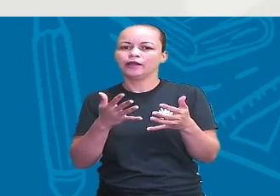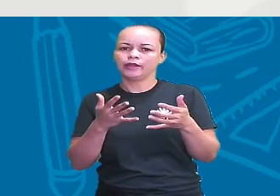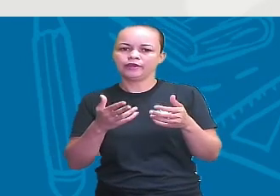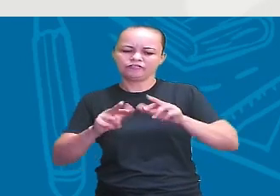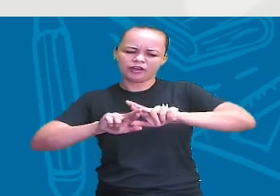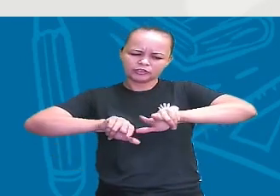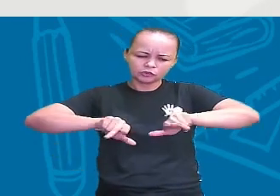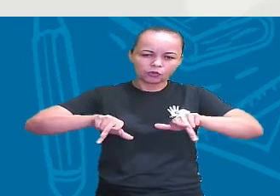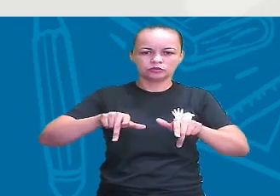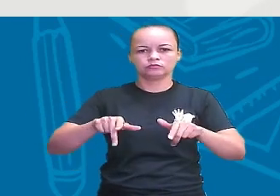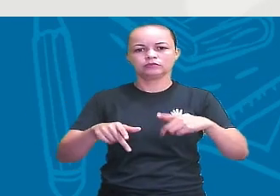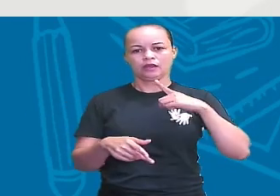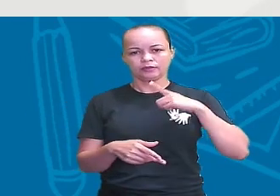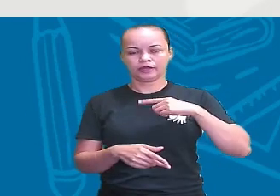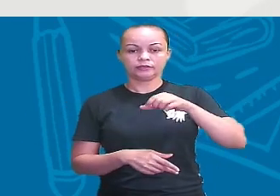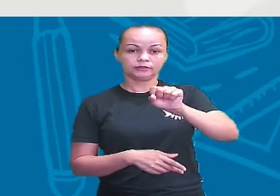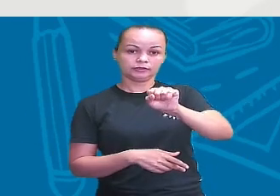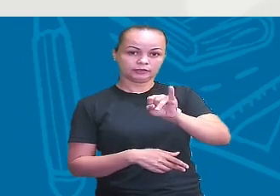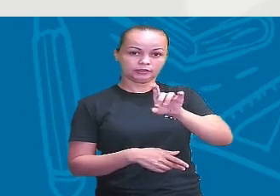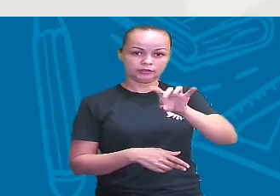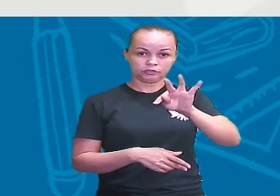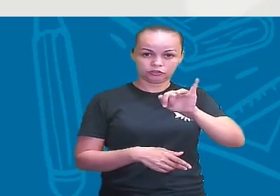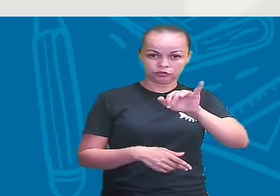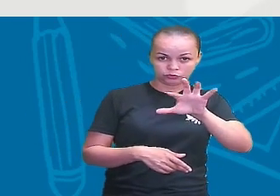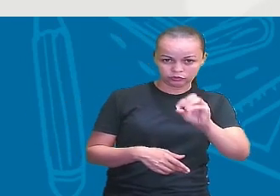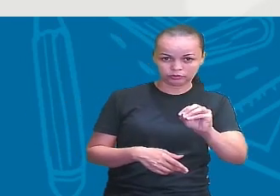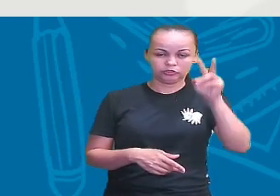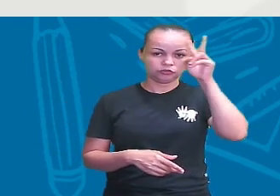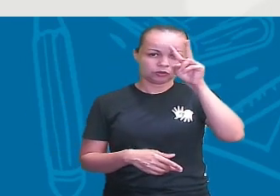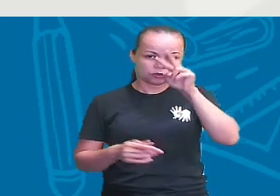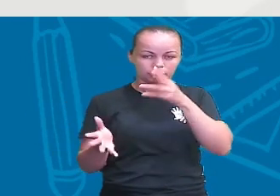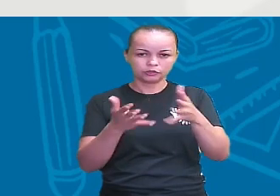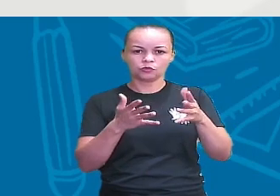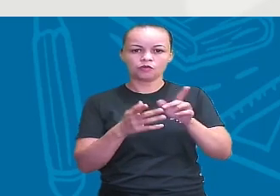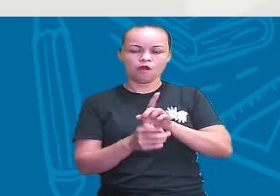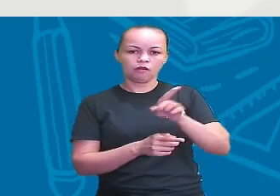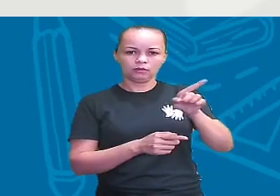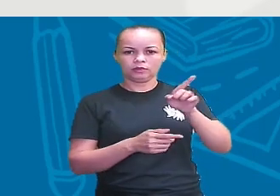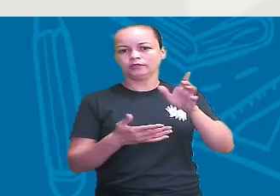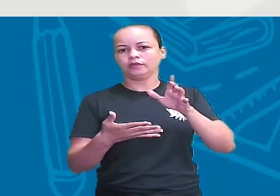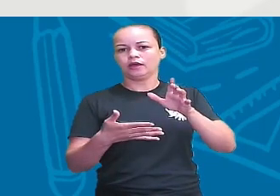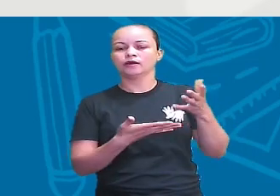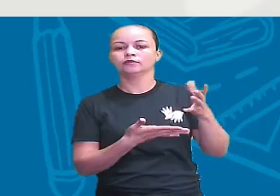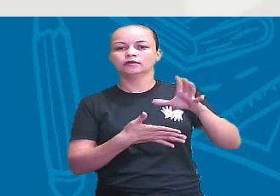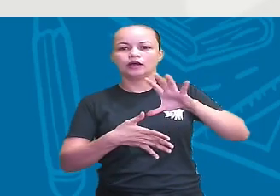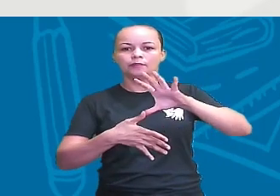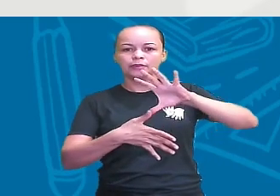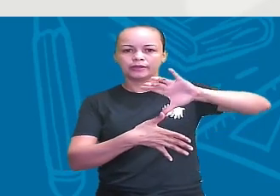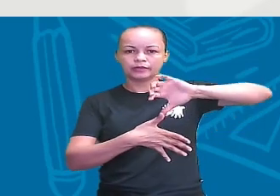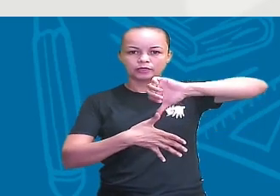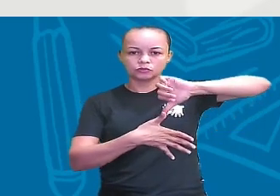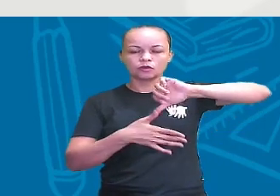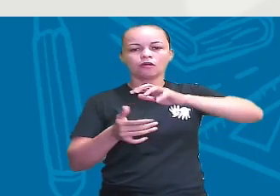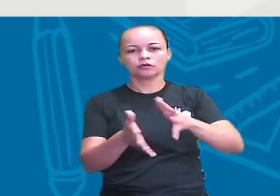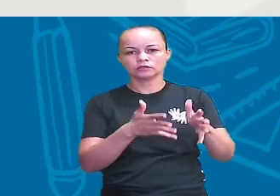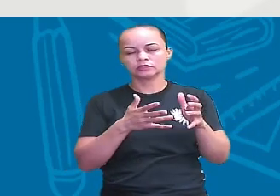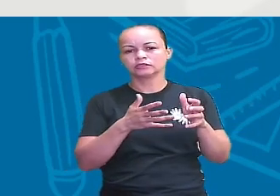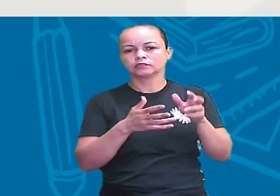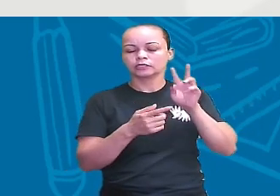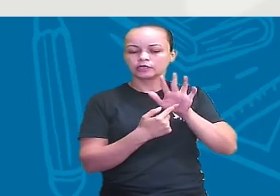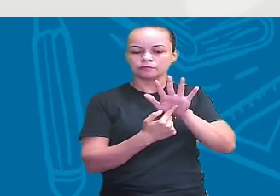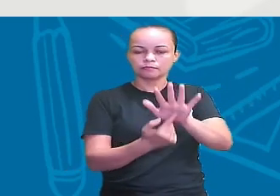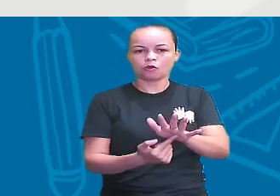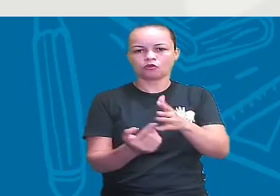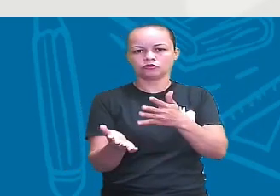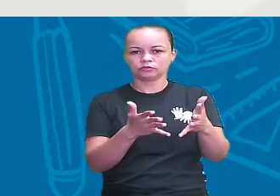existem sítios históricos lá na América do Norte, certo? E esses sítios históricos, eles mostram vestígios